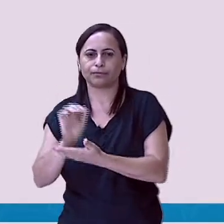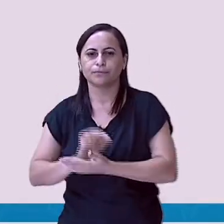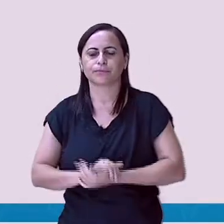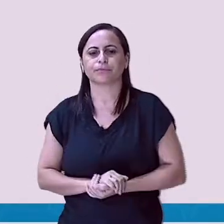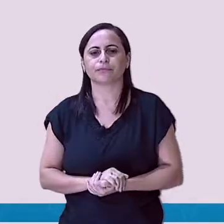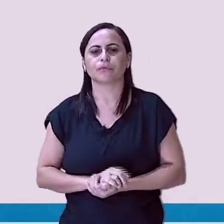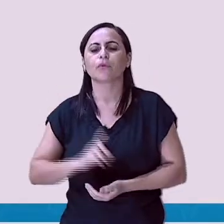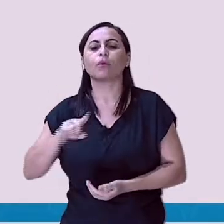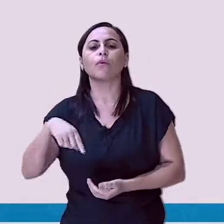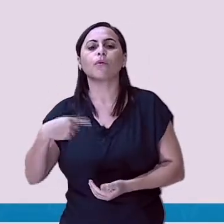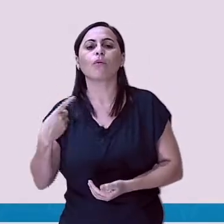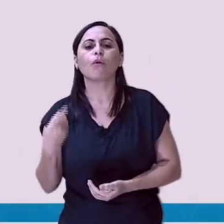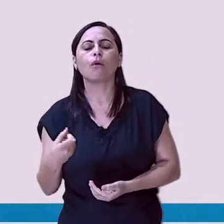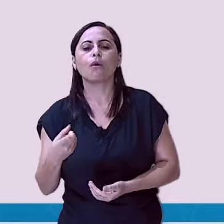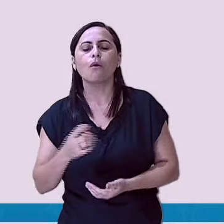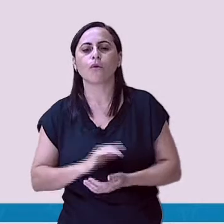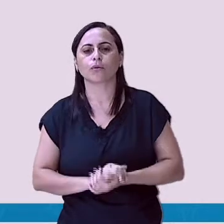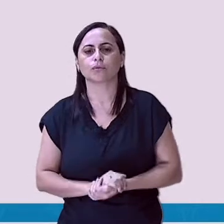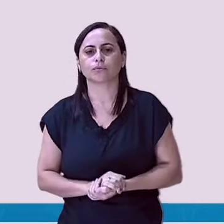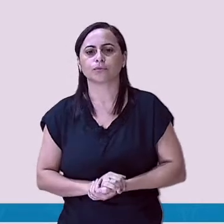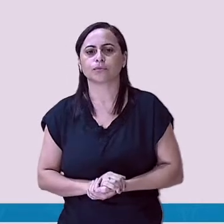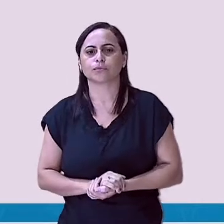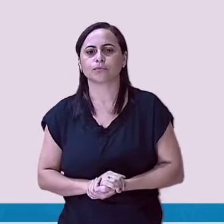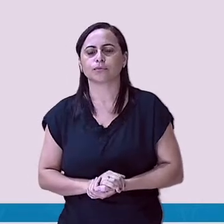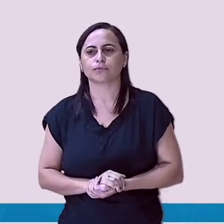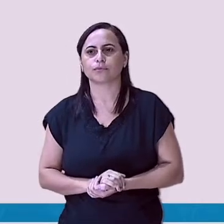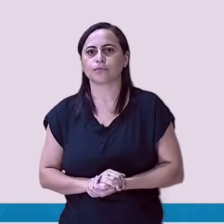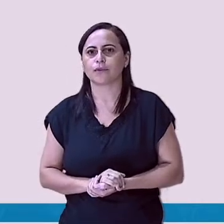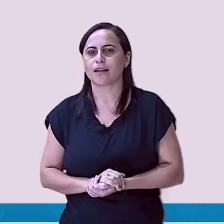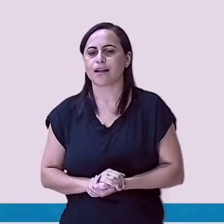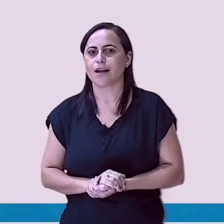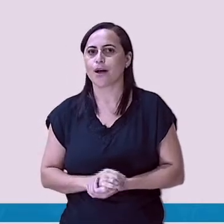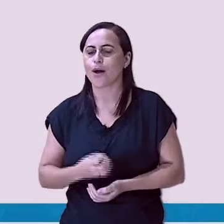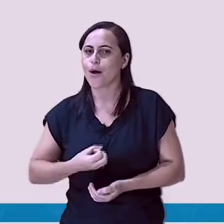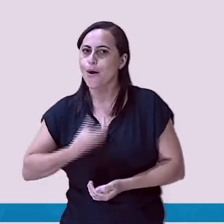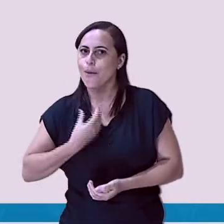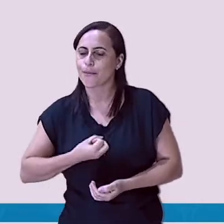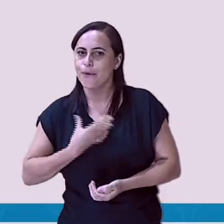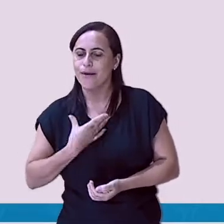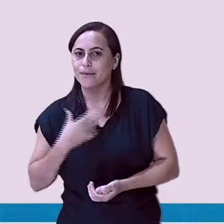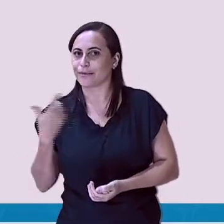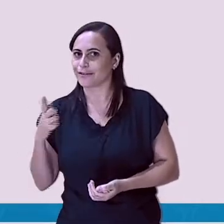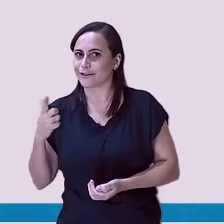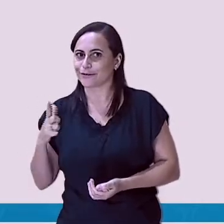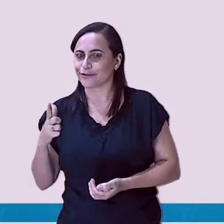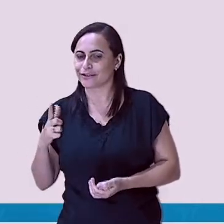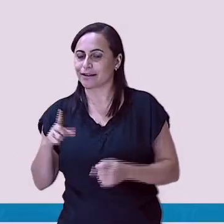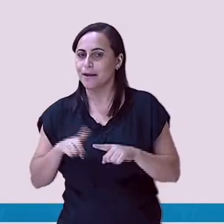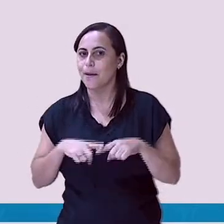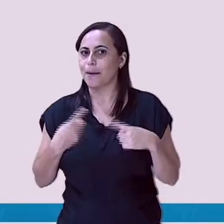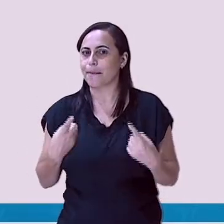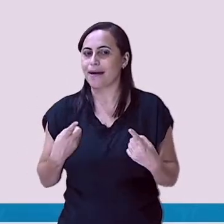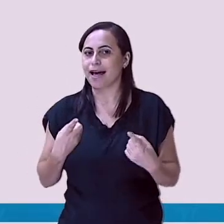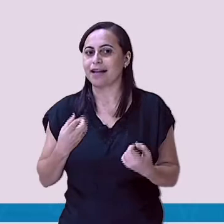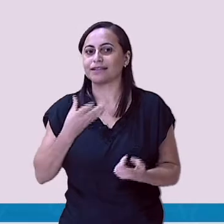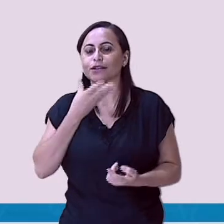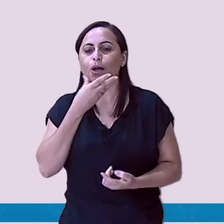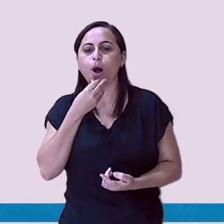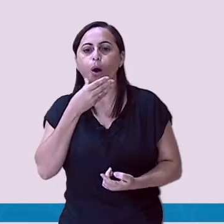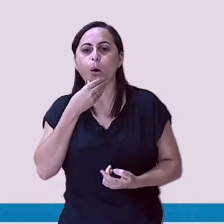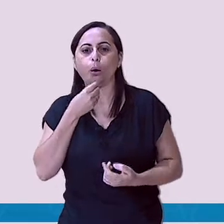E o próximo? Não foi citado no poema. Mas é o gari.